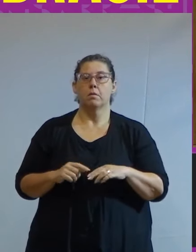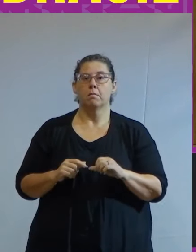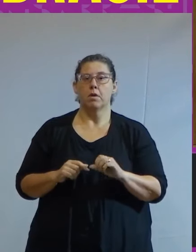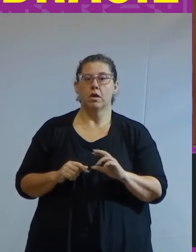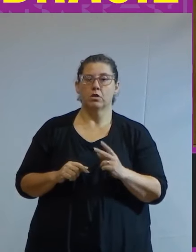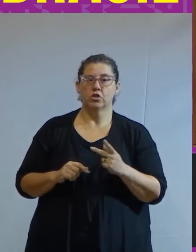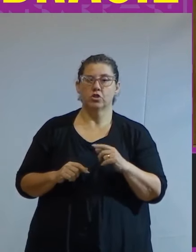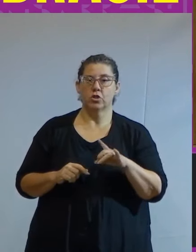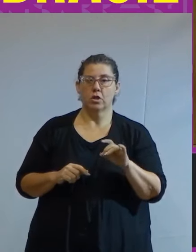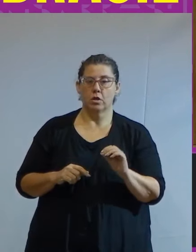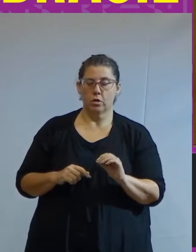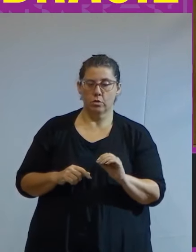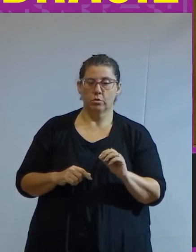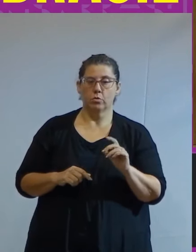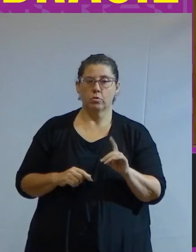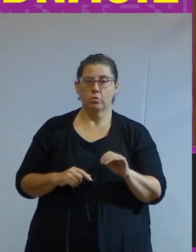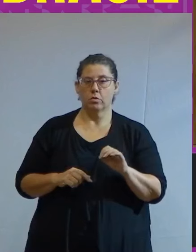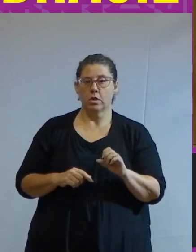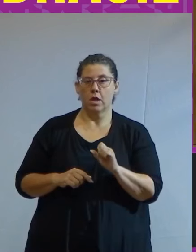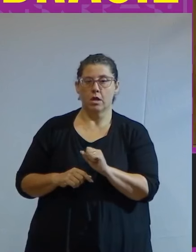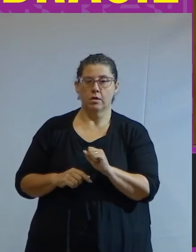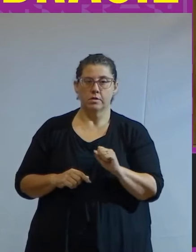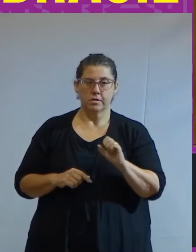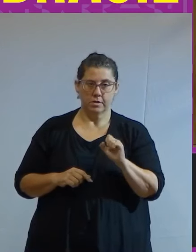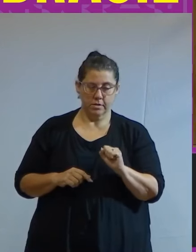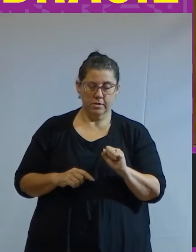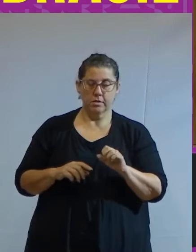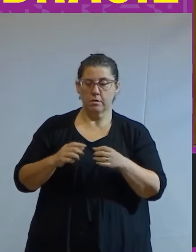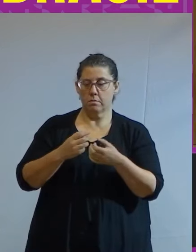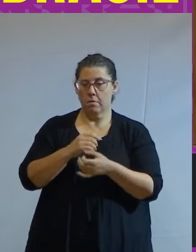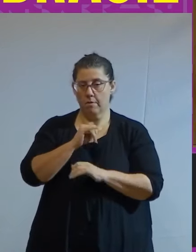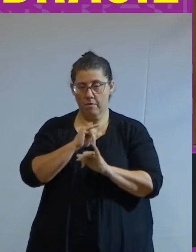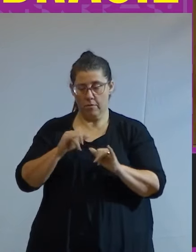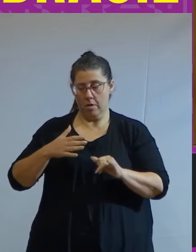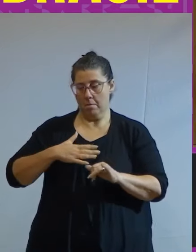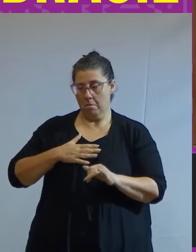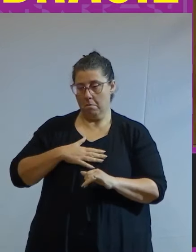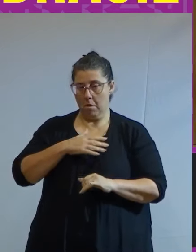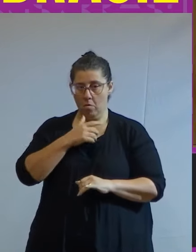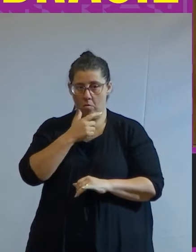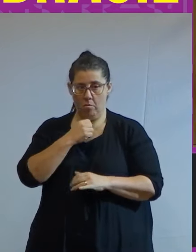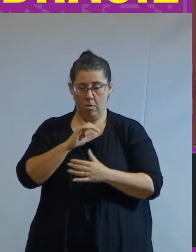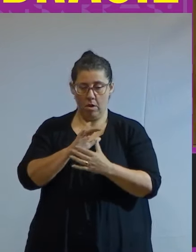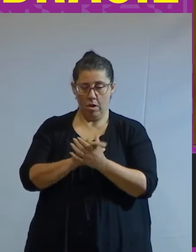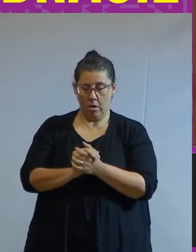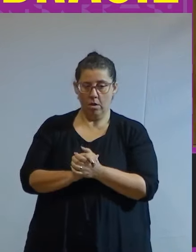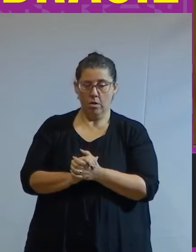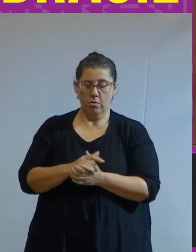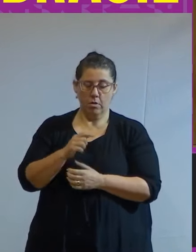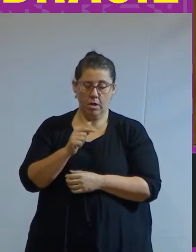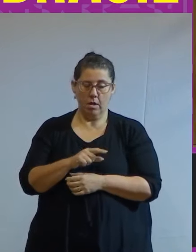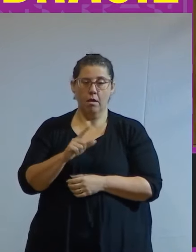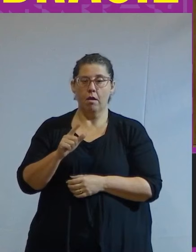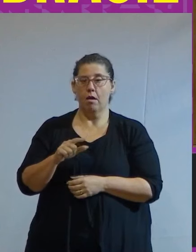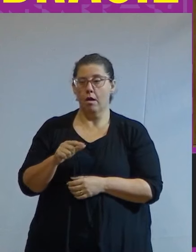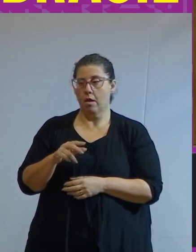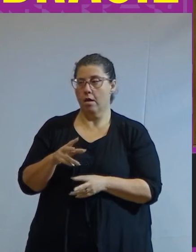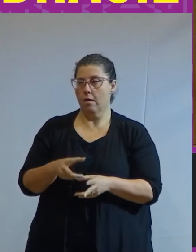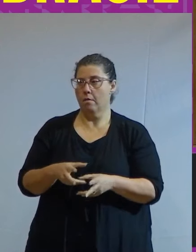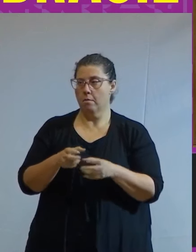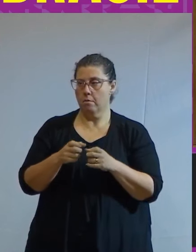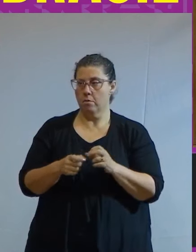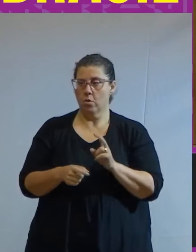Assis em uma de suas crônicas. Costuma dizer meu marido o poeta Ayrton Páscoa que Machado era visto como